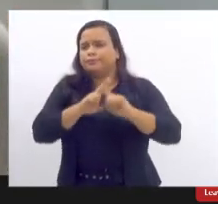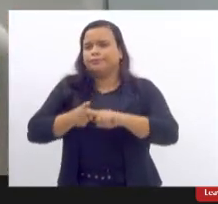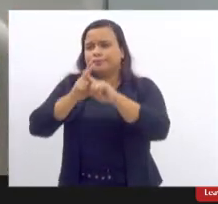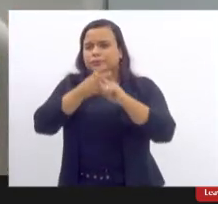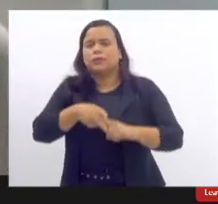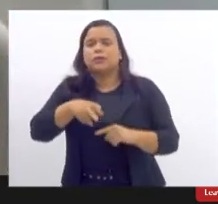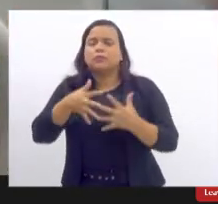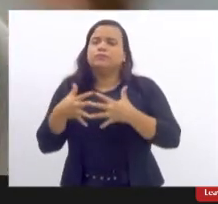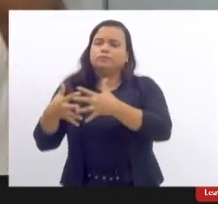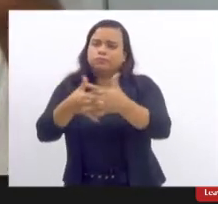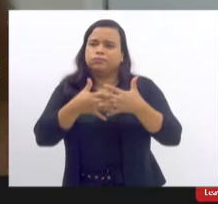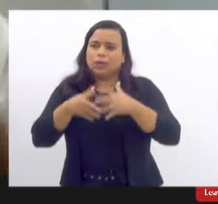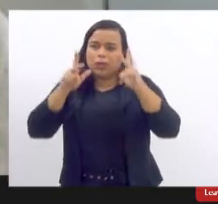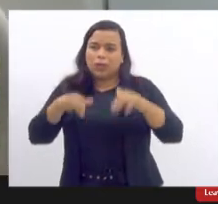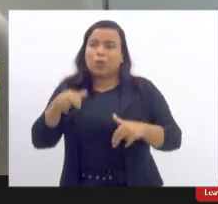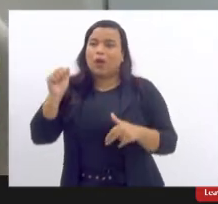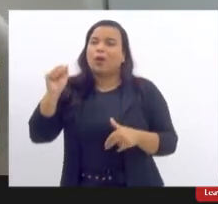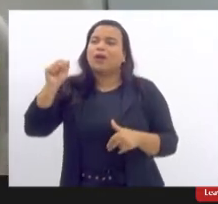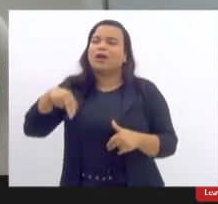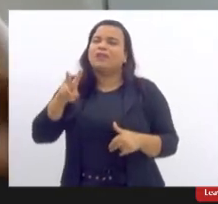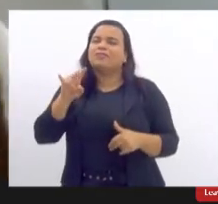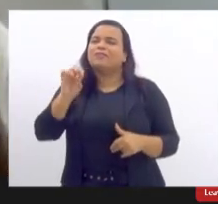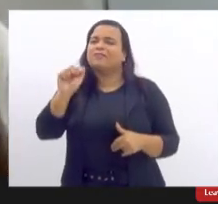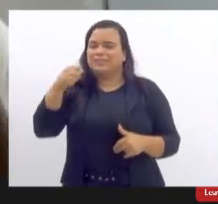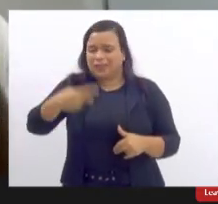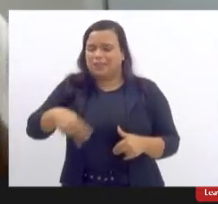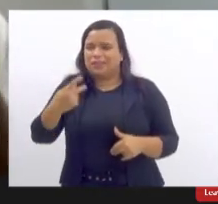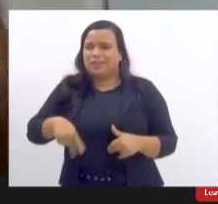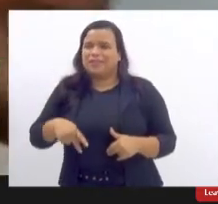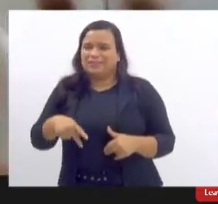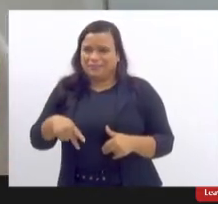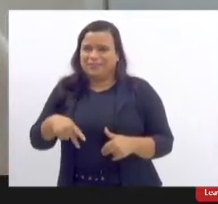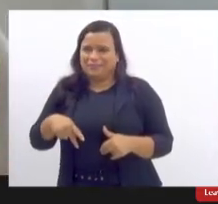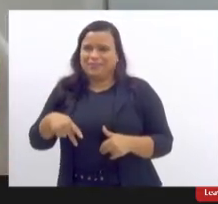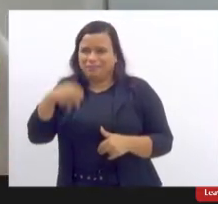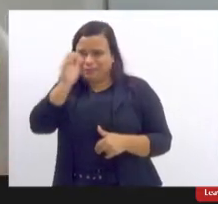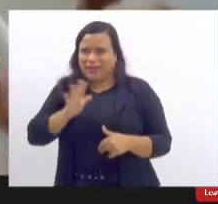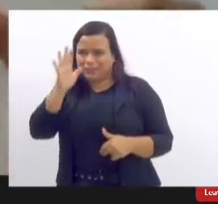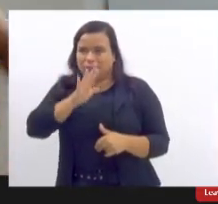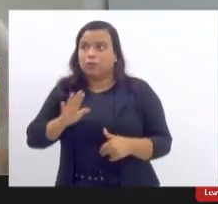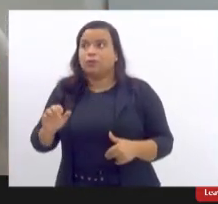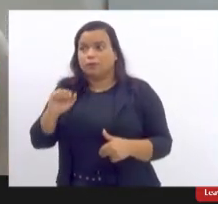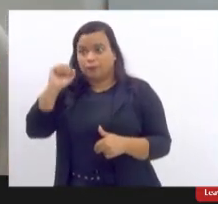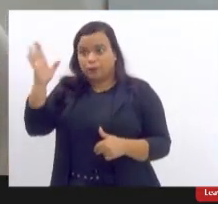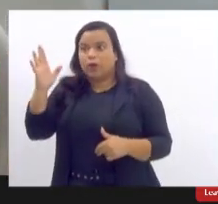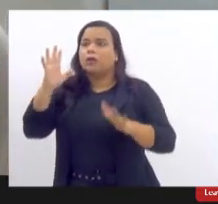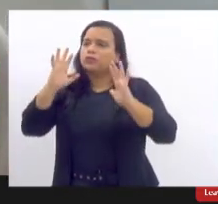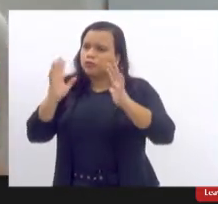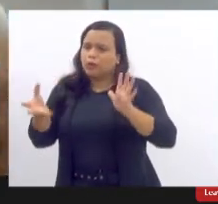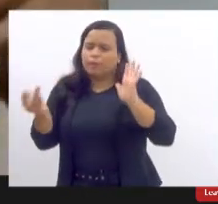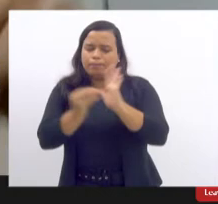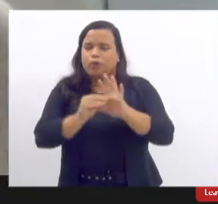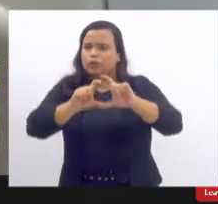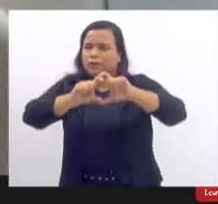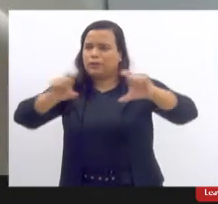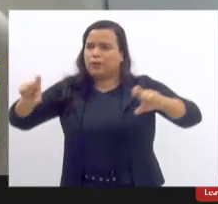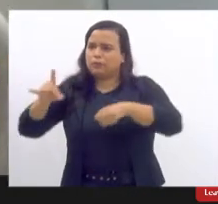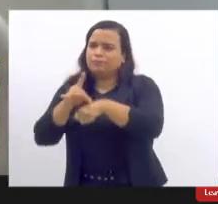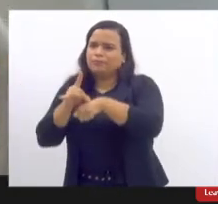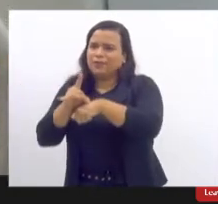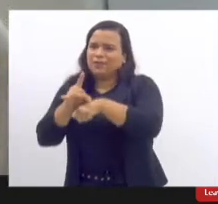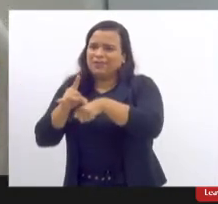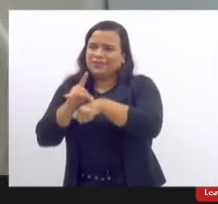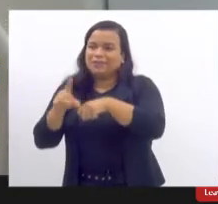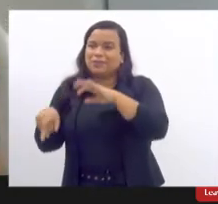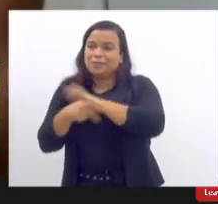qual a Anvisa daqui eles já usam eles já colocaram uma tarja preta nas caixas de silicone e no próprio site